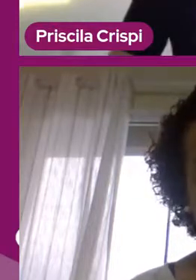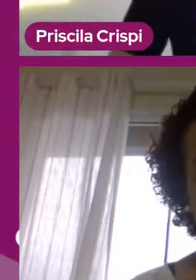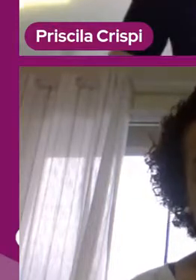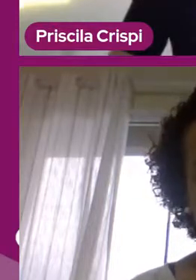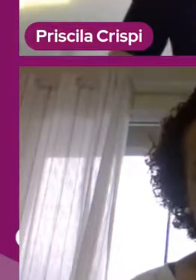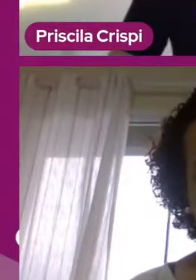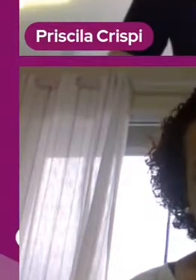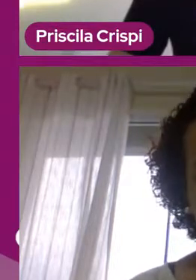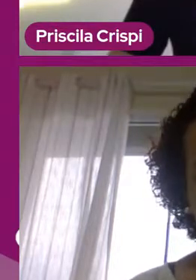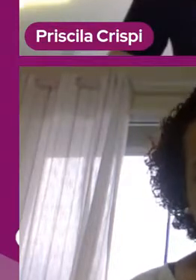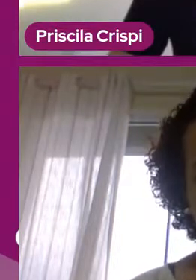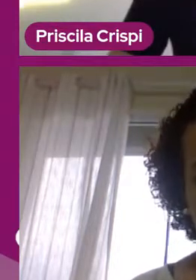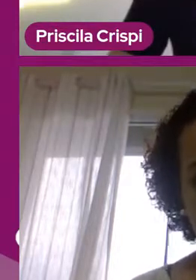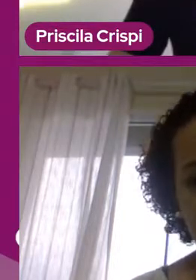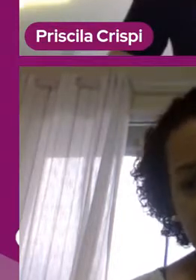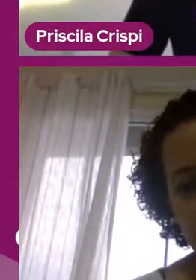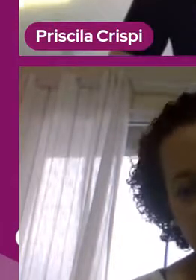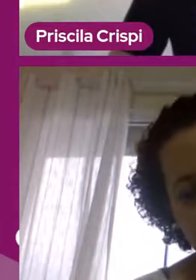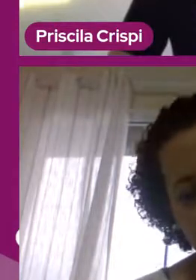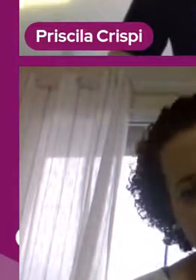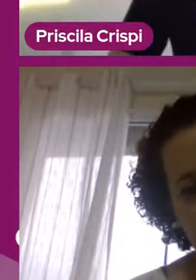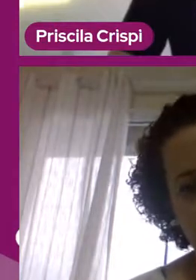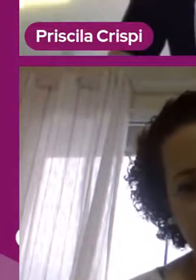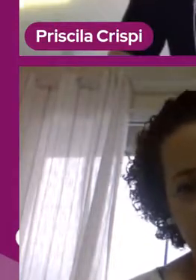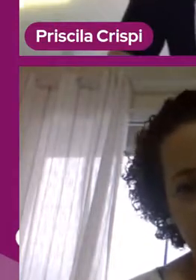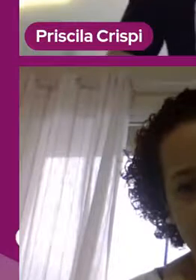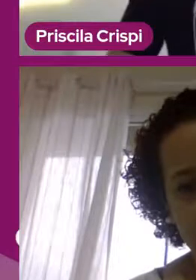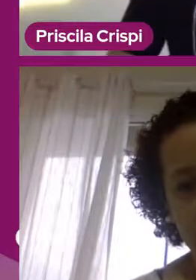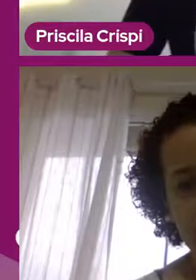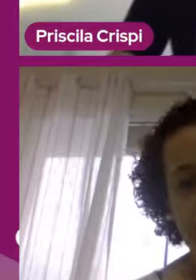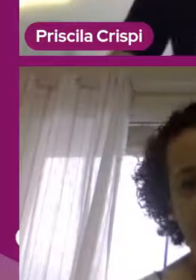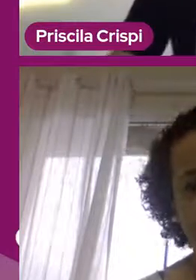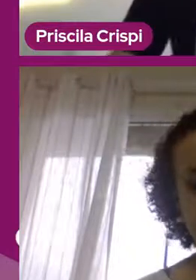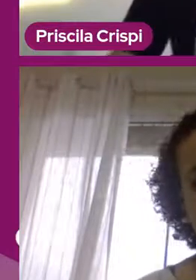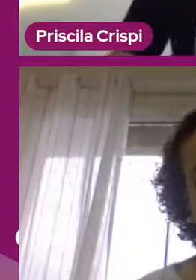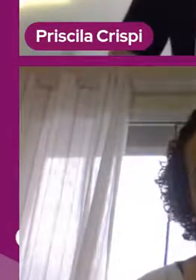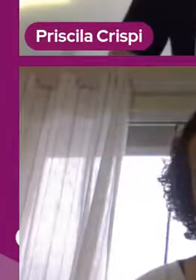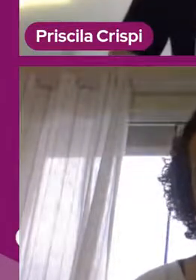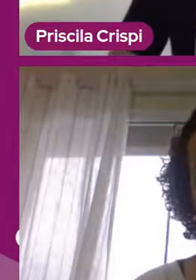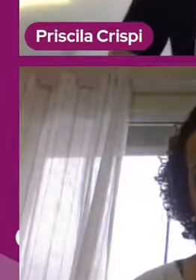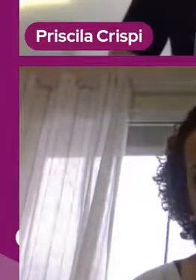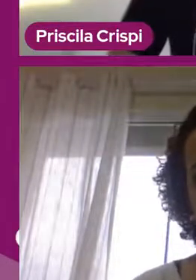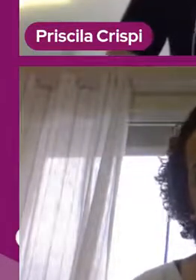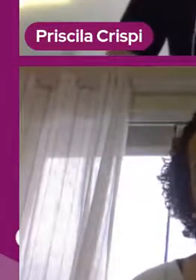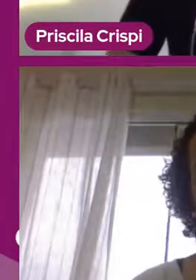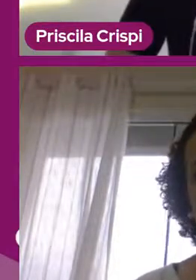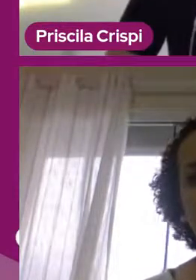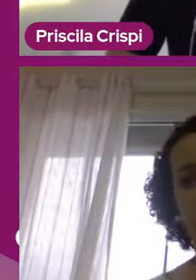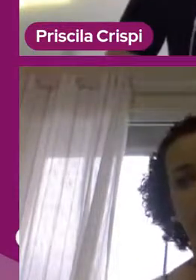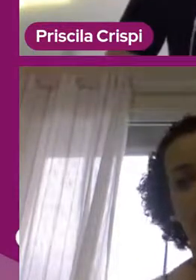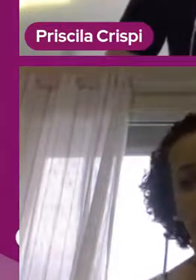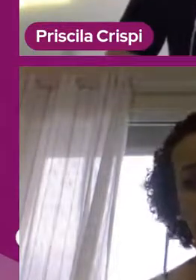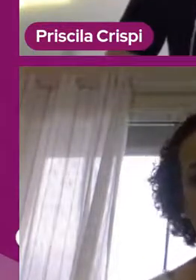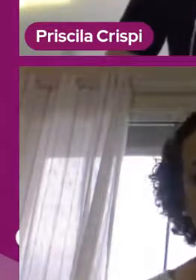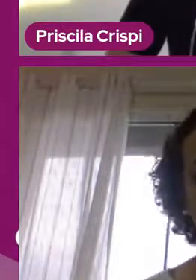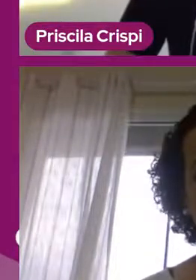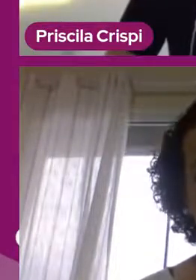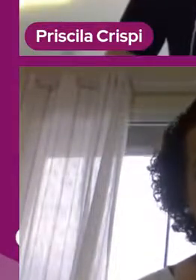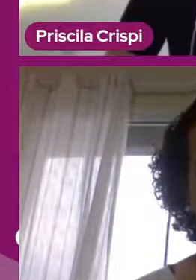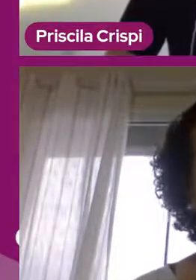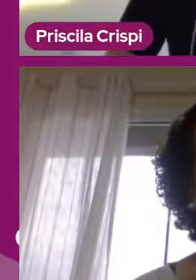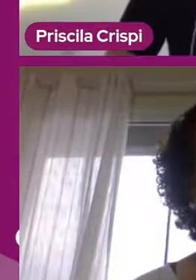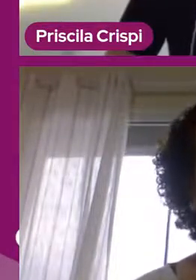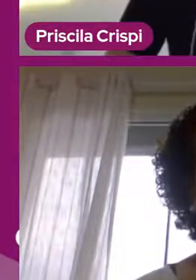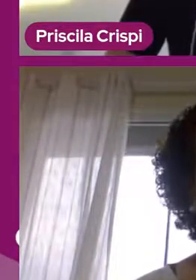trabalhei muito tempo em escola e eu ficava muito preocupado, às vezes, que eu tinha que substituir um professor,